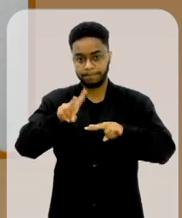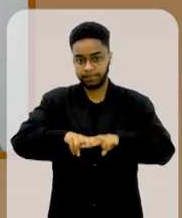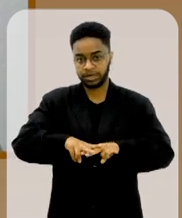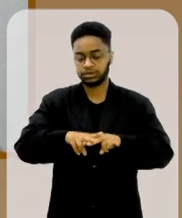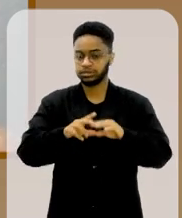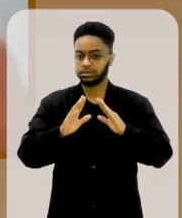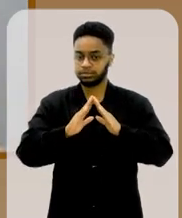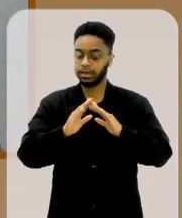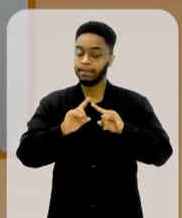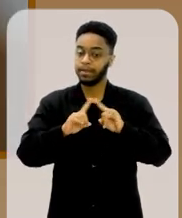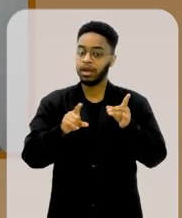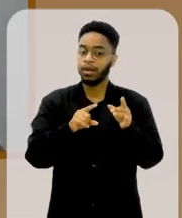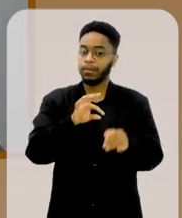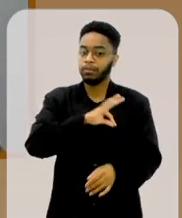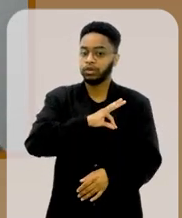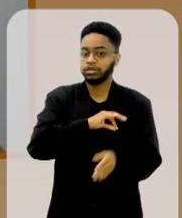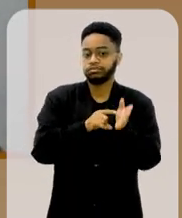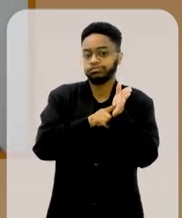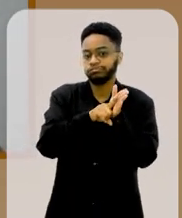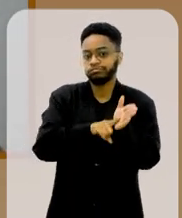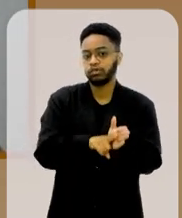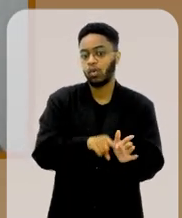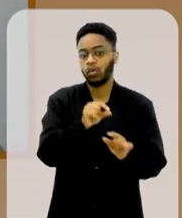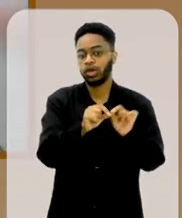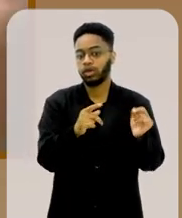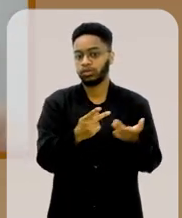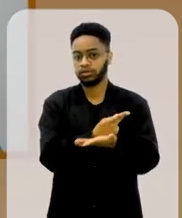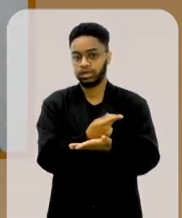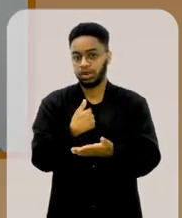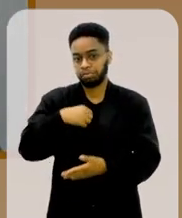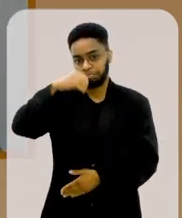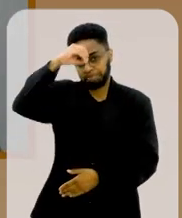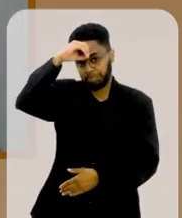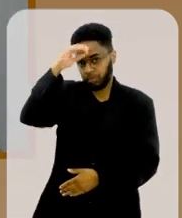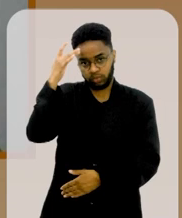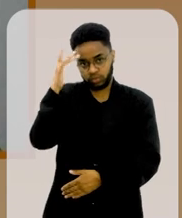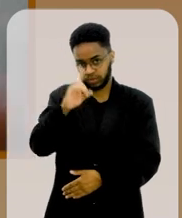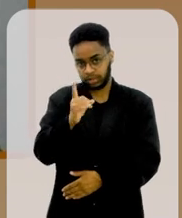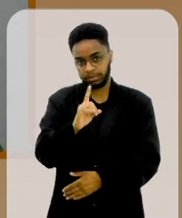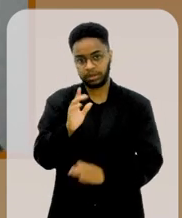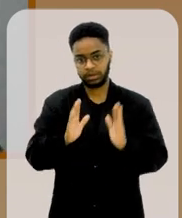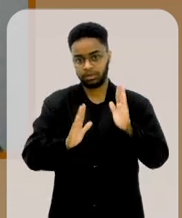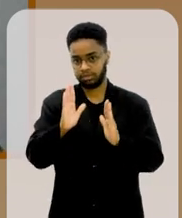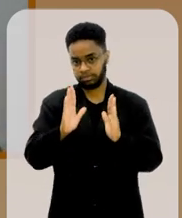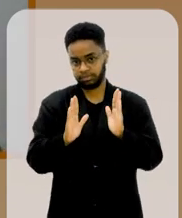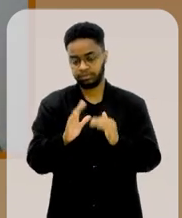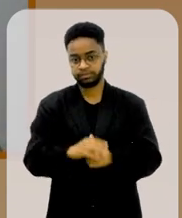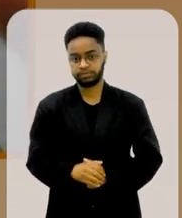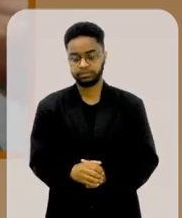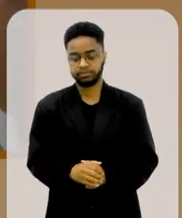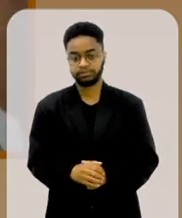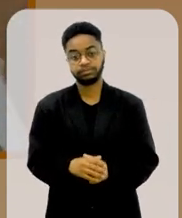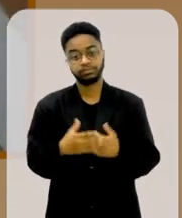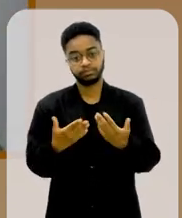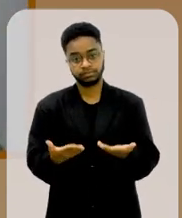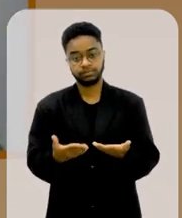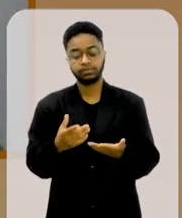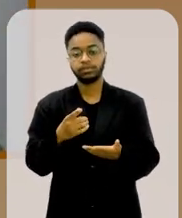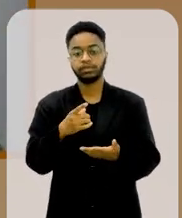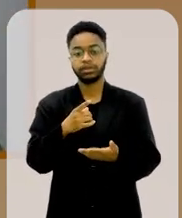a polícia estava investigando o caso. Eu não tomei conhecimento desse período. Então,